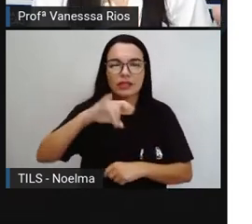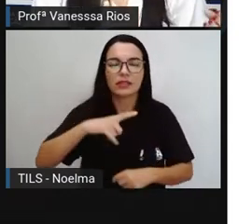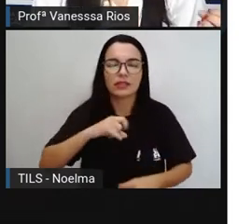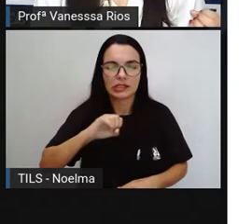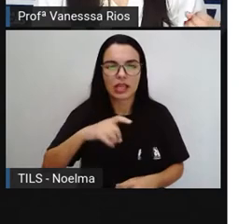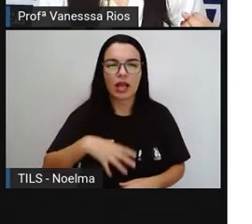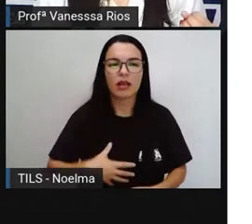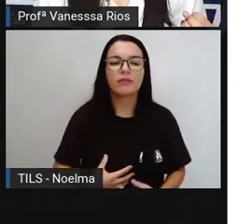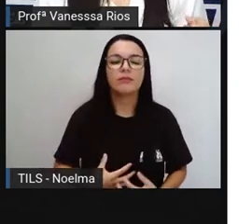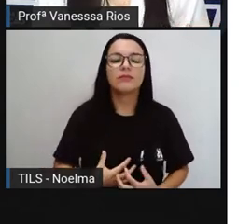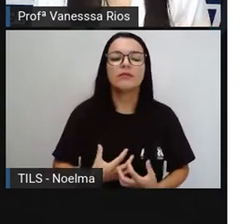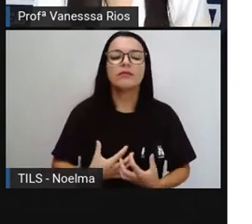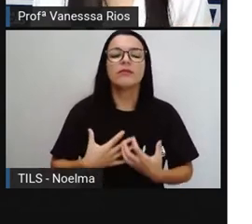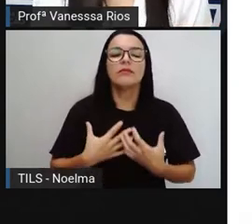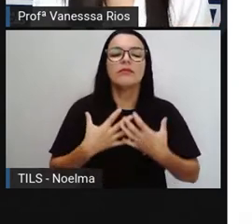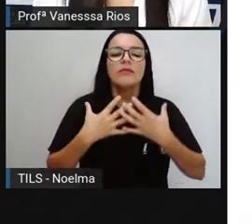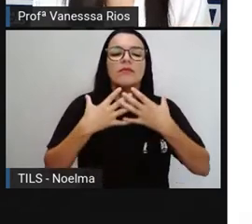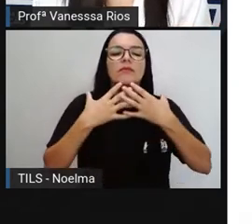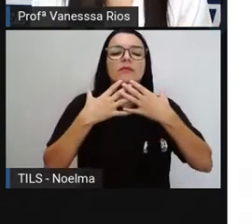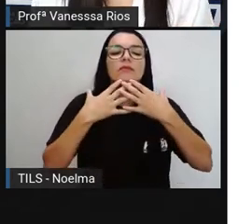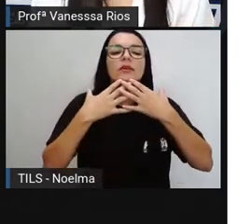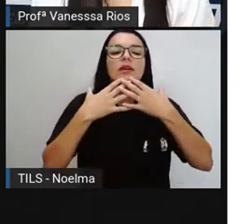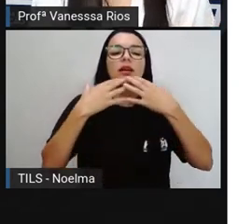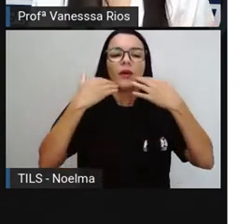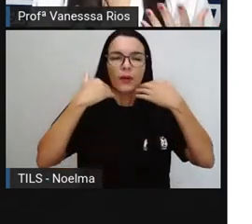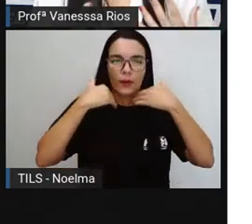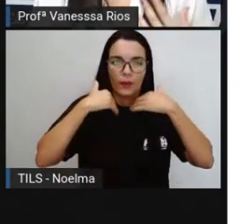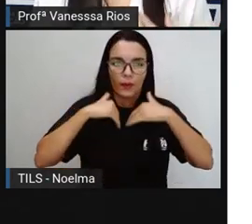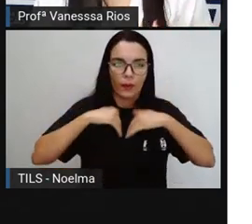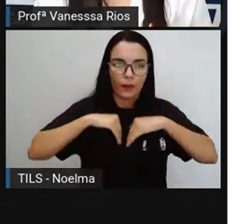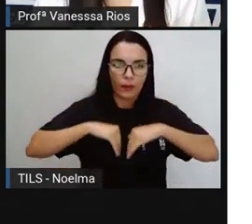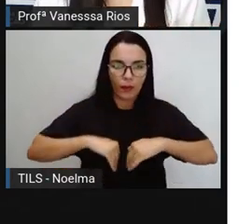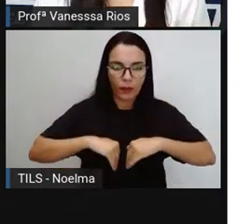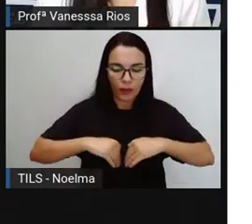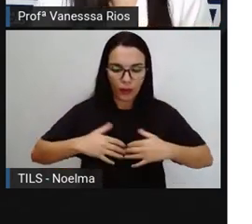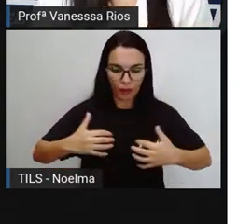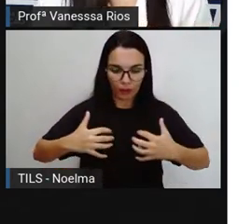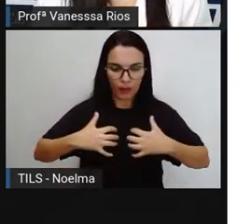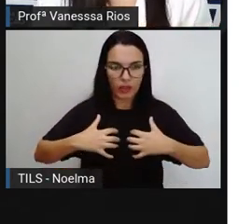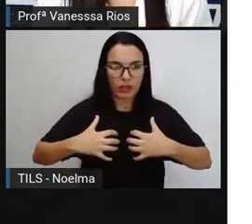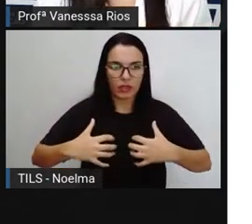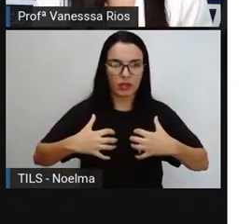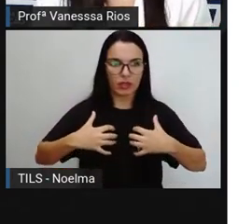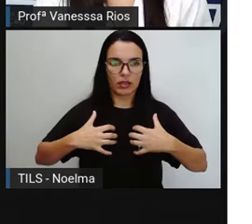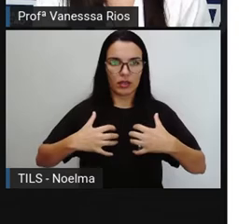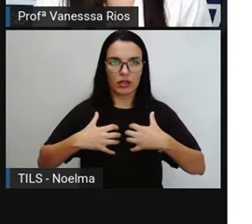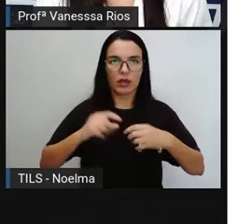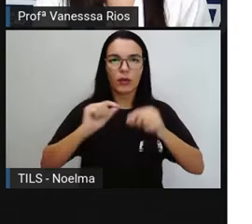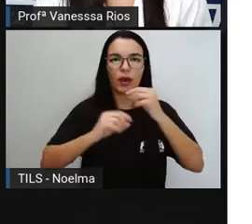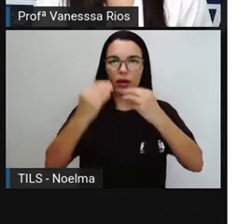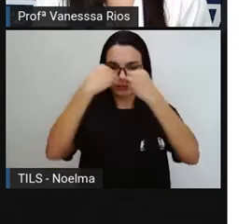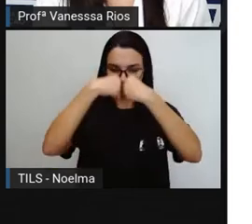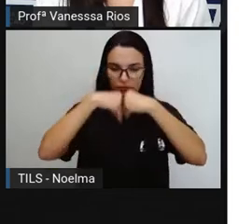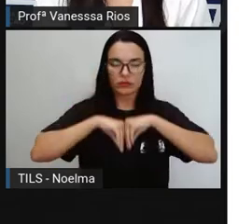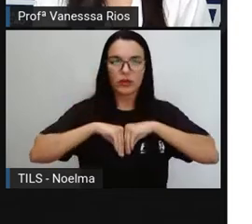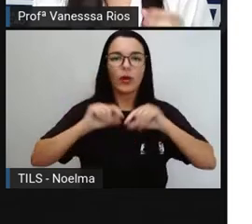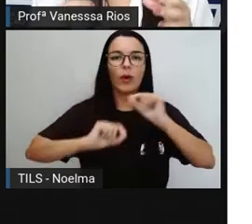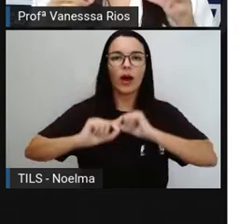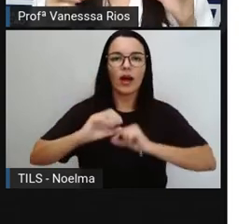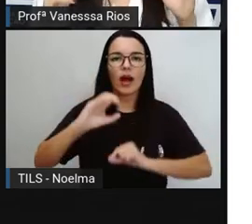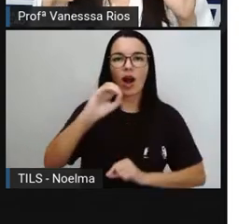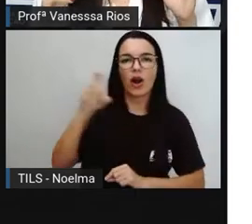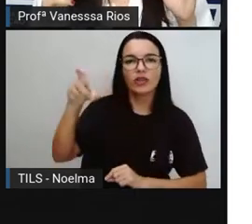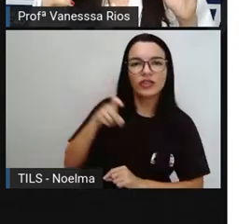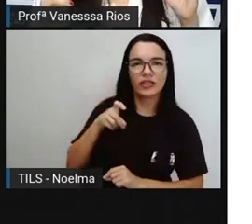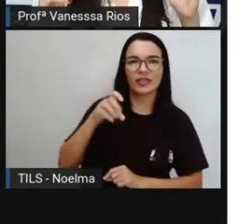Quando a gente inspira, nós colocamos para dentro do nosso corpo gás oxigênio. E por que que